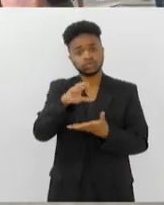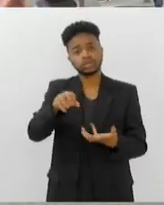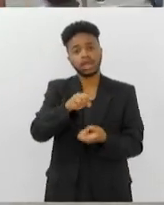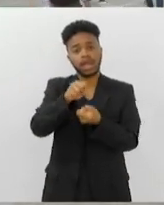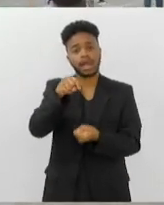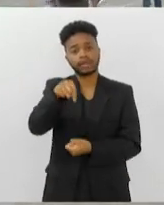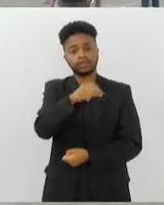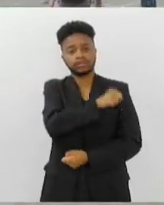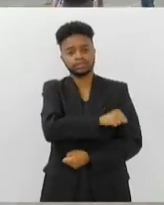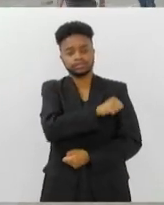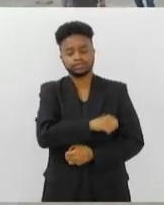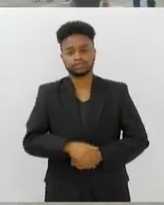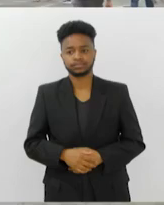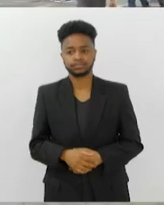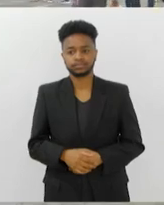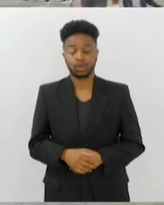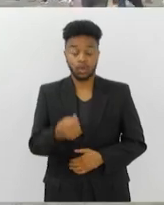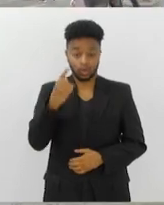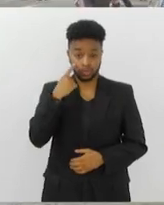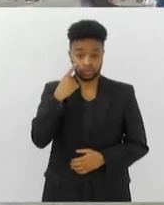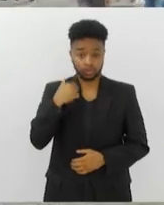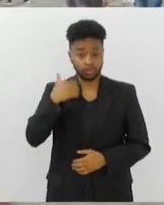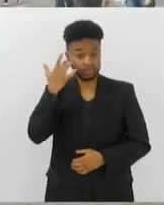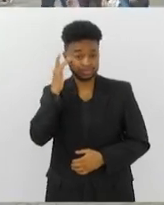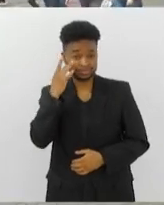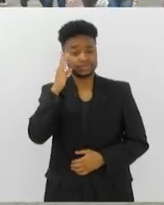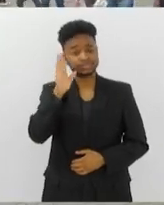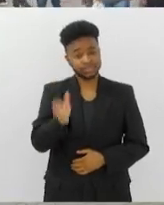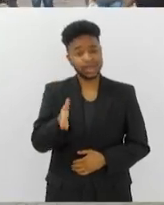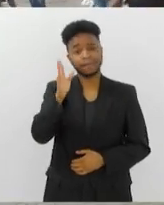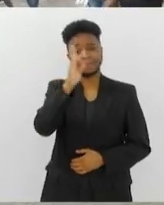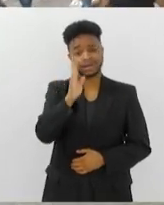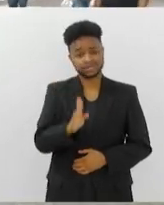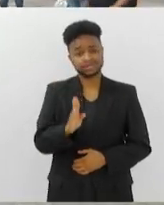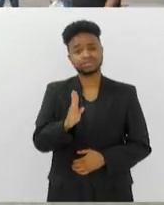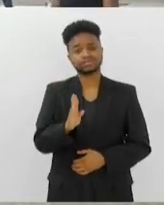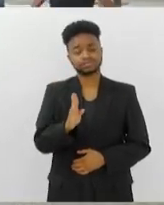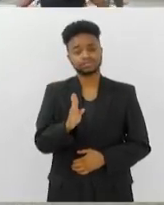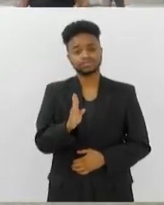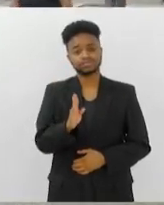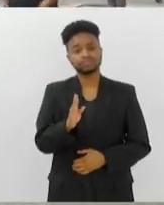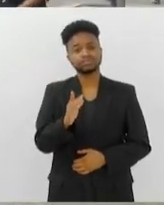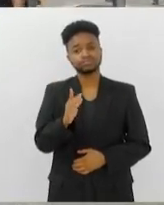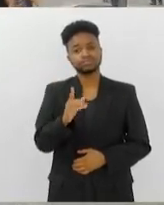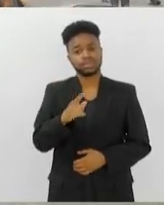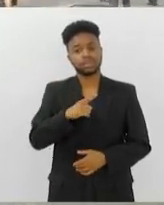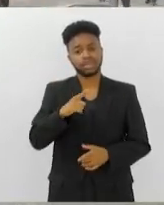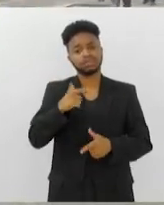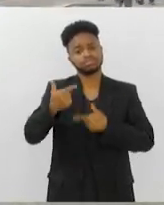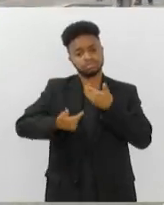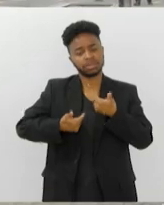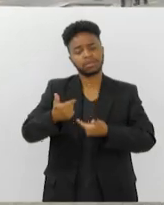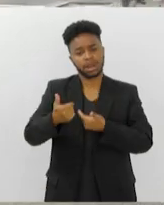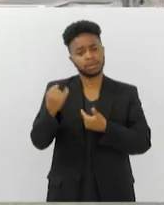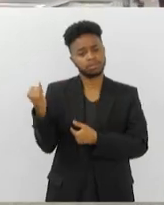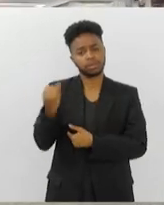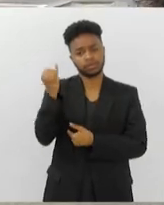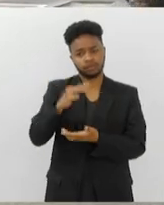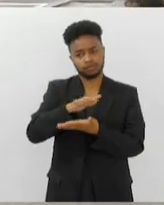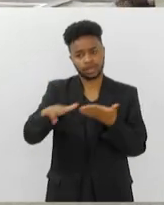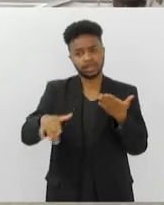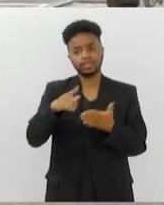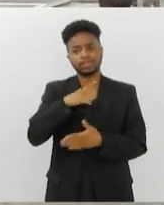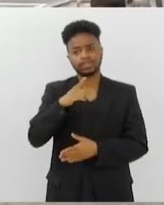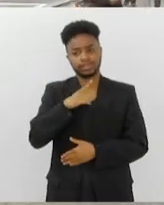Olha, eu acho que o Brasil já está fazendo muitos, trabalhando em muitas frentes nesse sentido. Temos